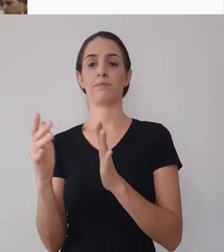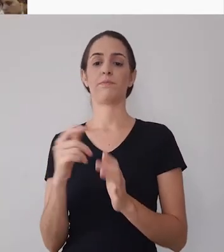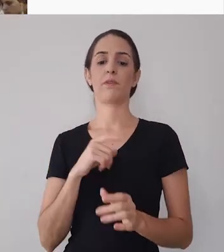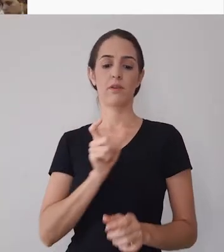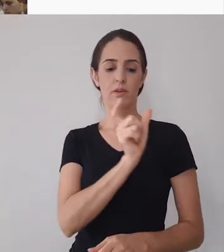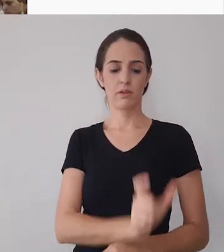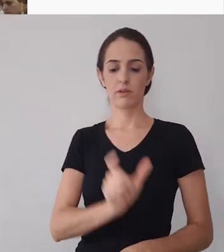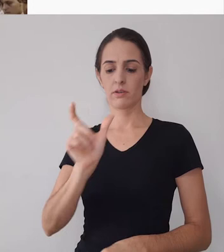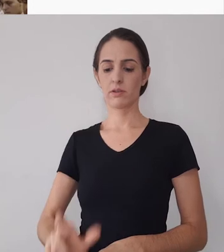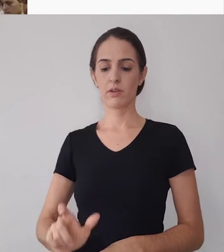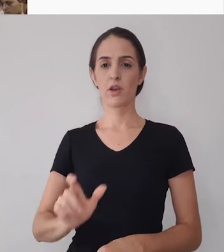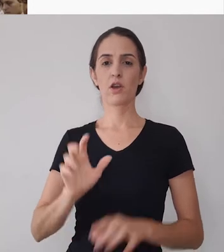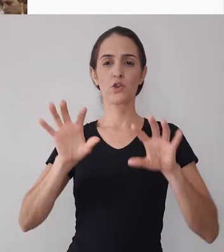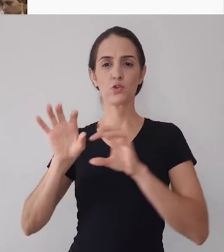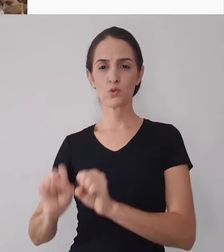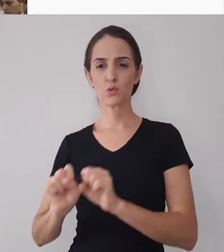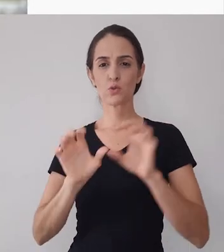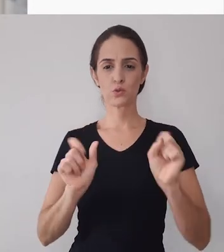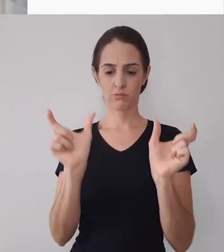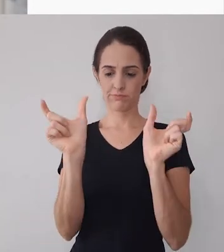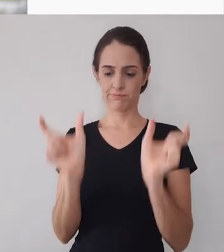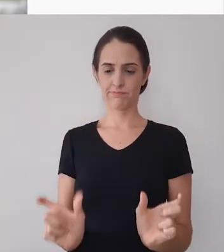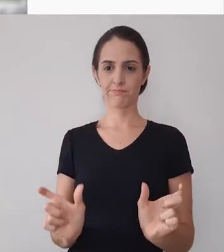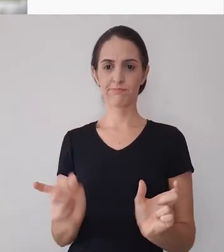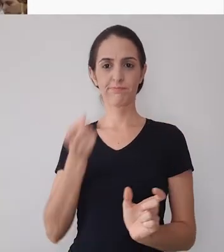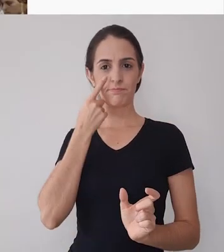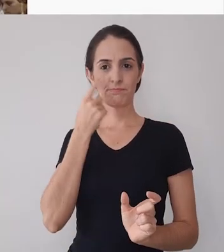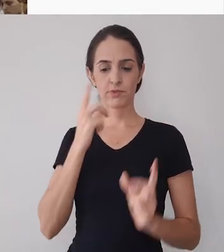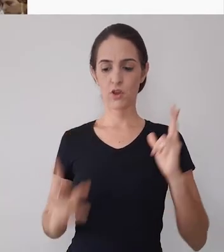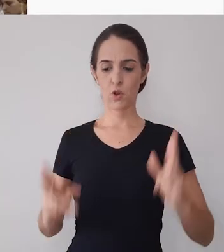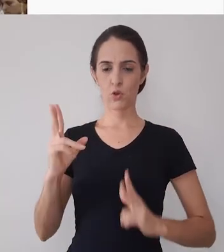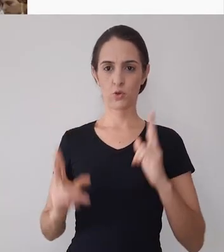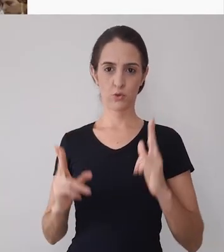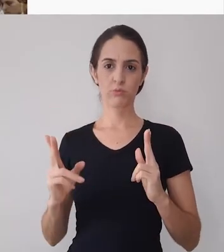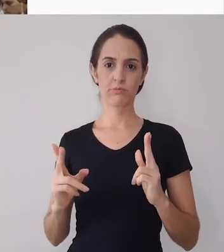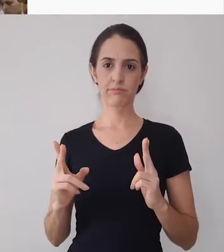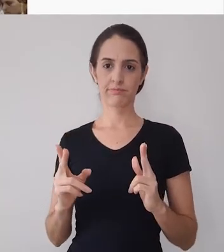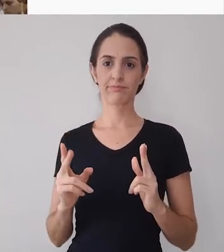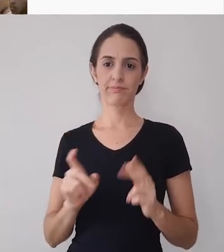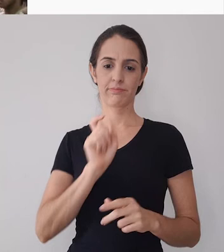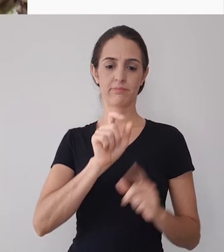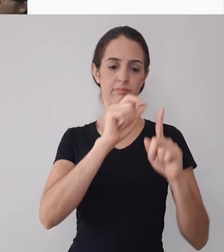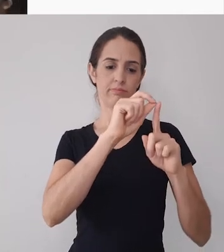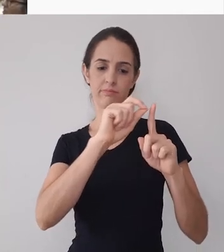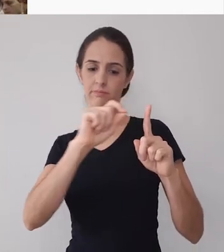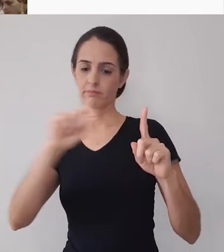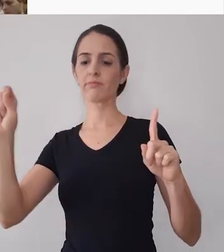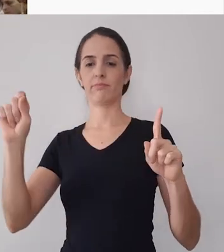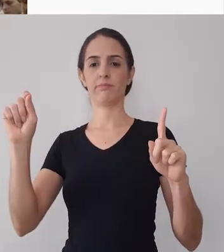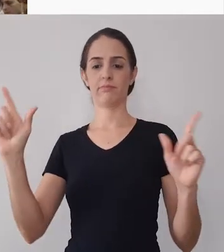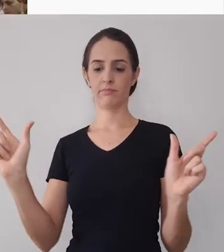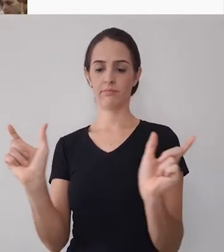estão escuras são partes que não vão sair no seu vídeo você vê quando passa a cabeça de play em cima ele não toca